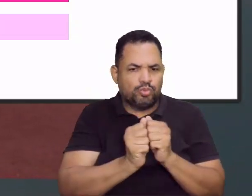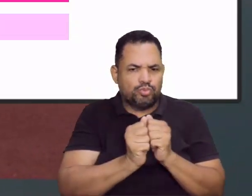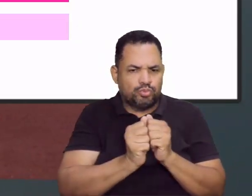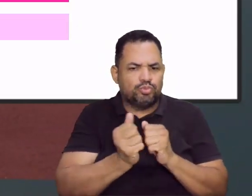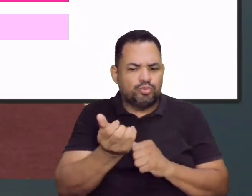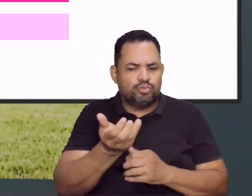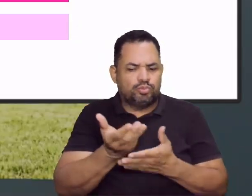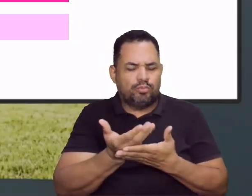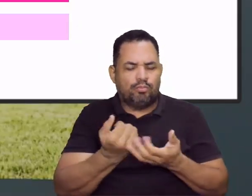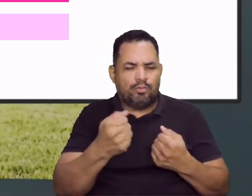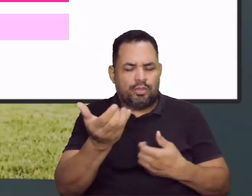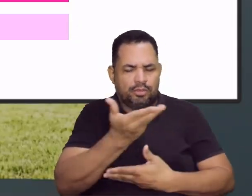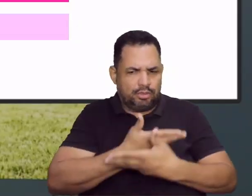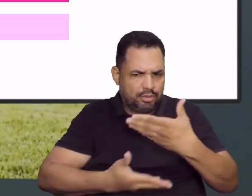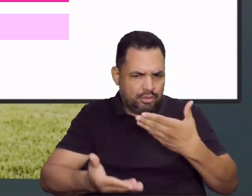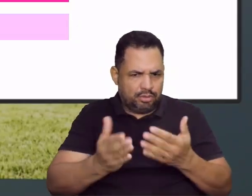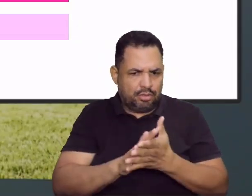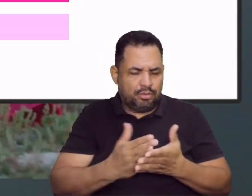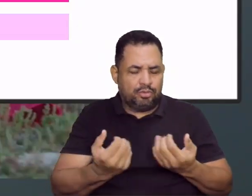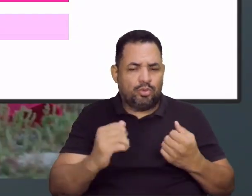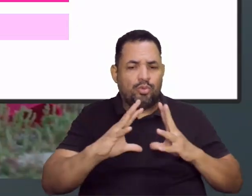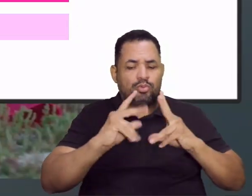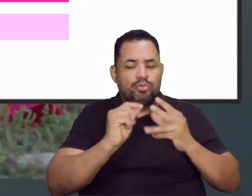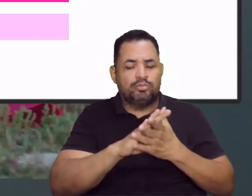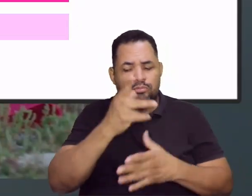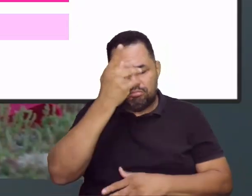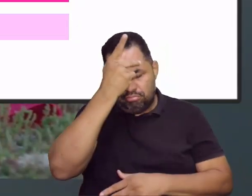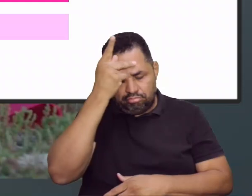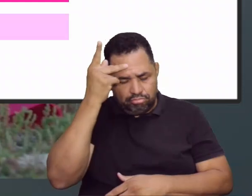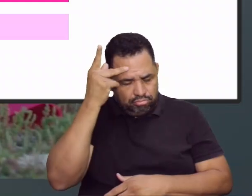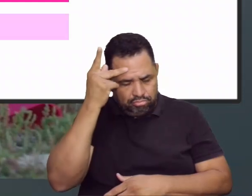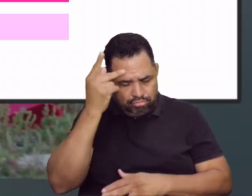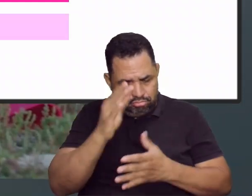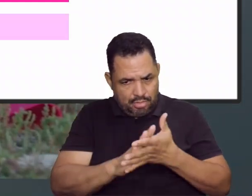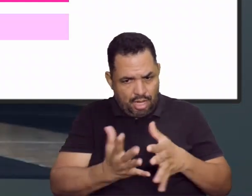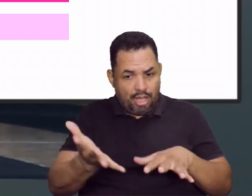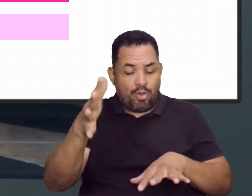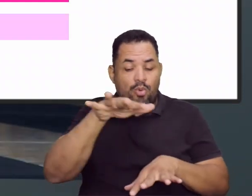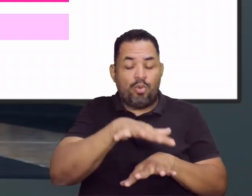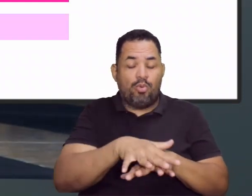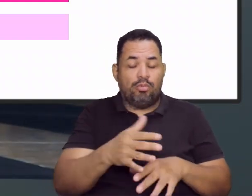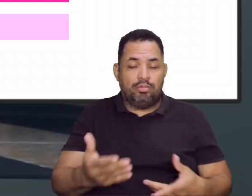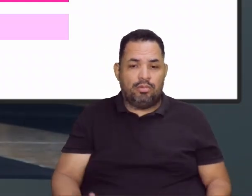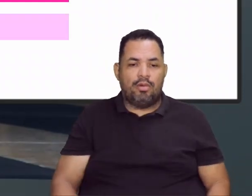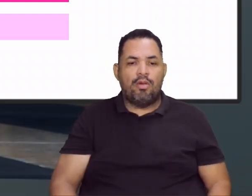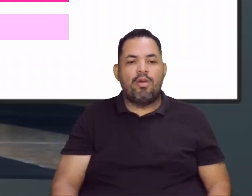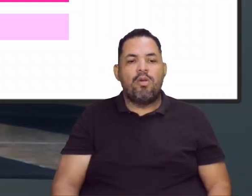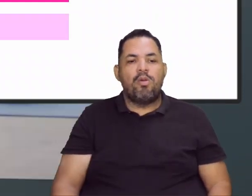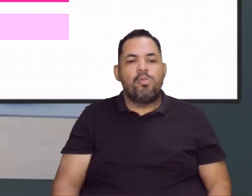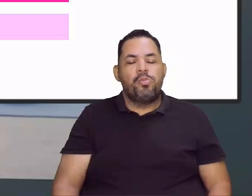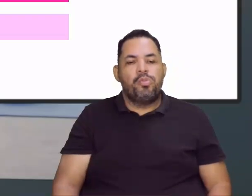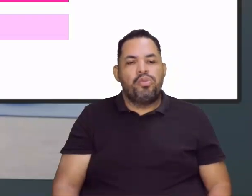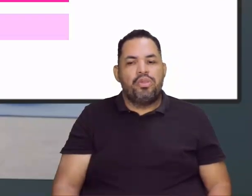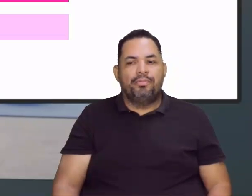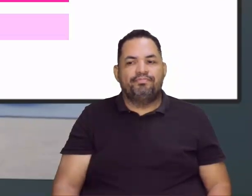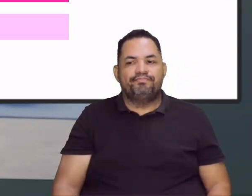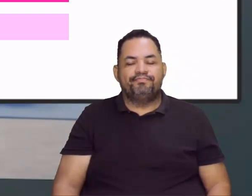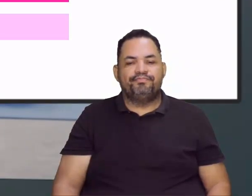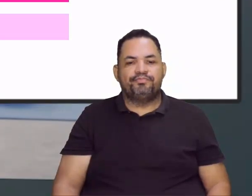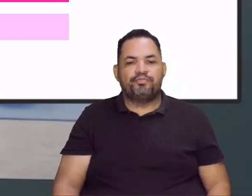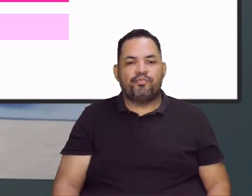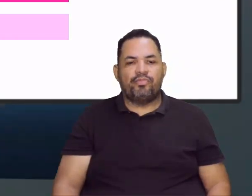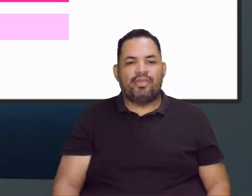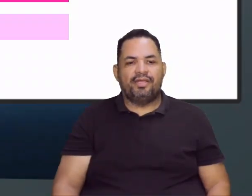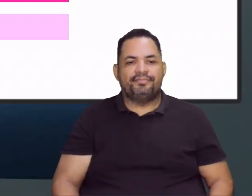pode interagir e participar em todas as práticas que são sugeridas aqui pela Prof. Iris, tá? Além do que,